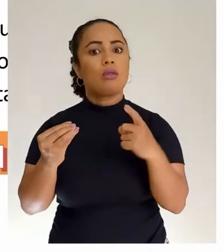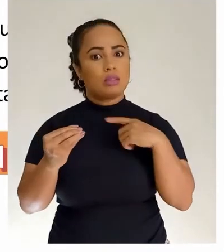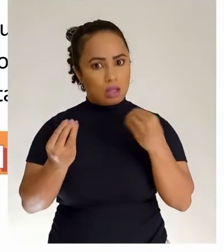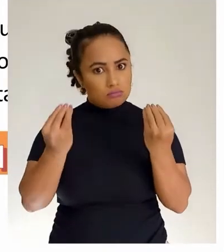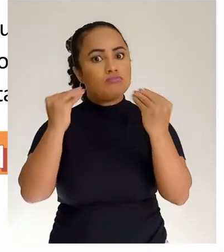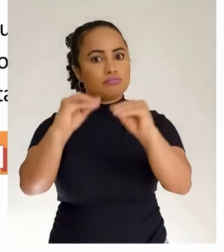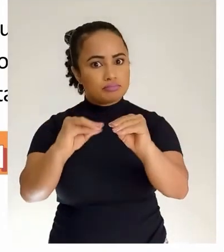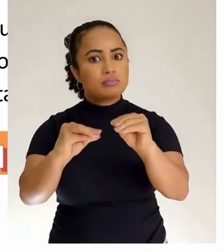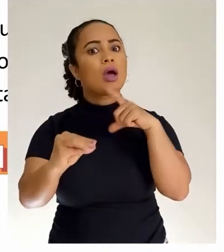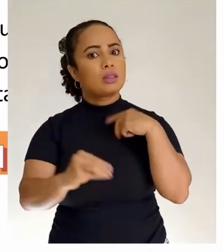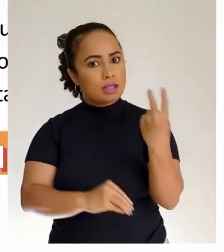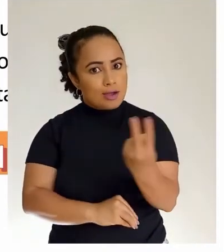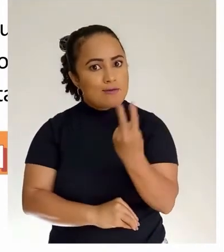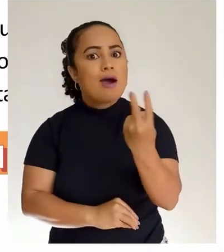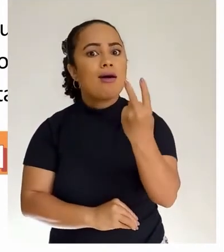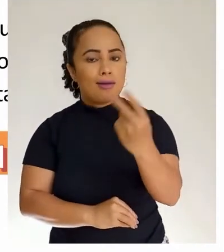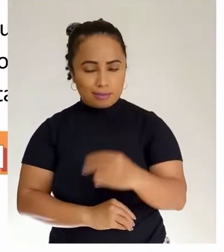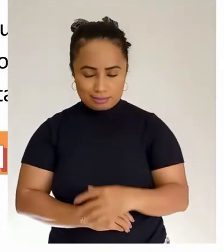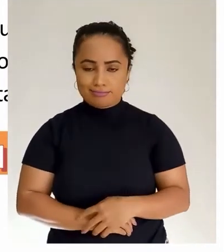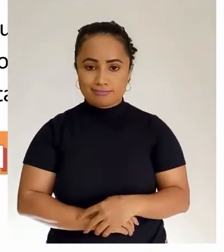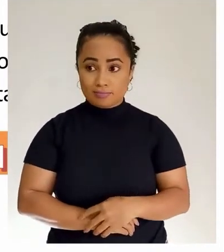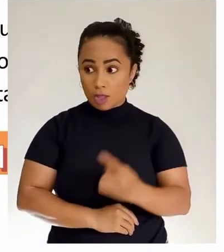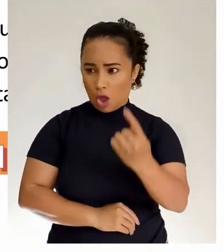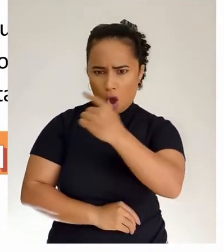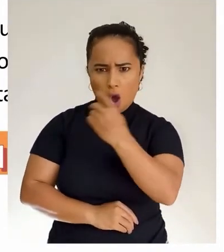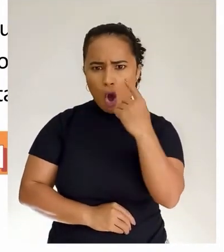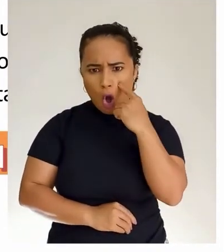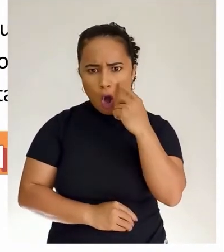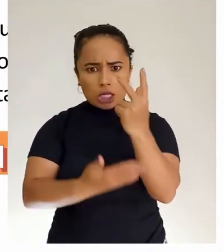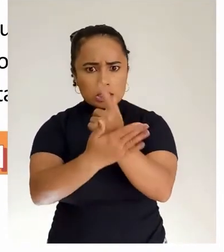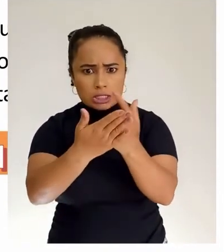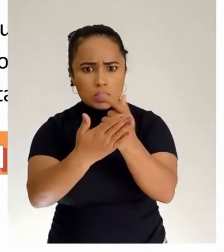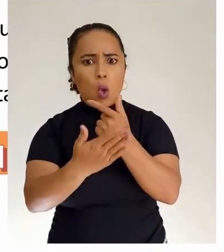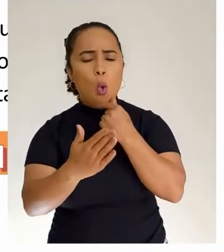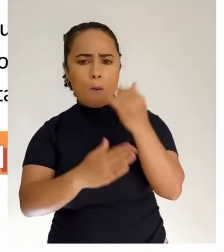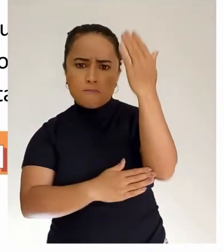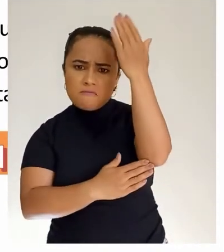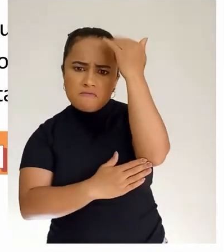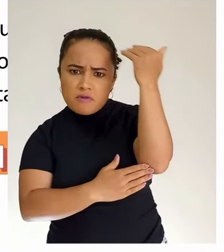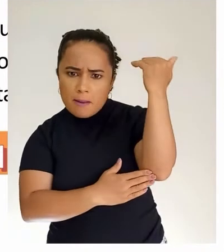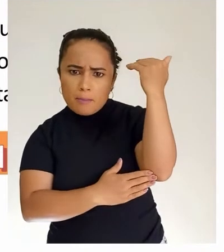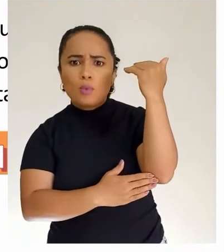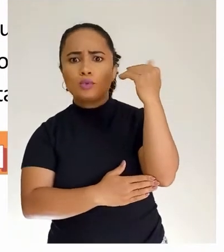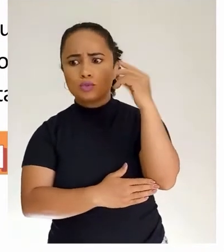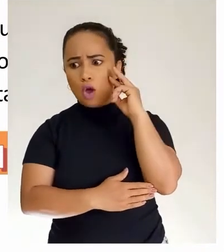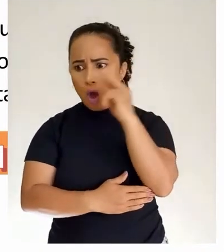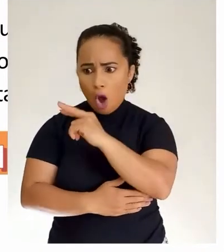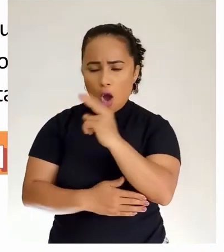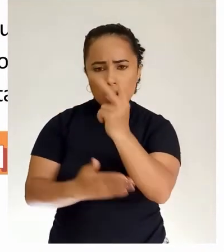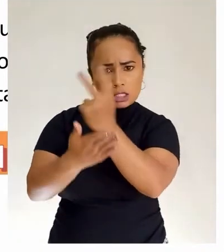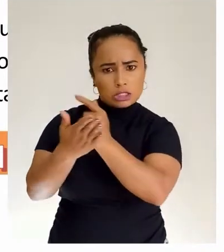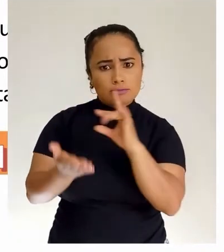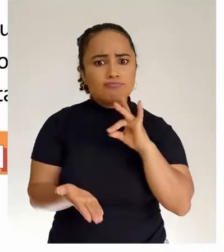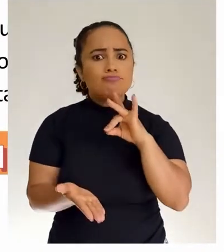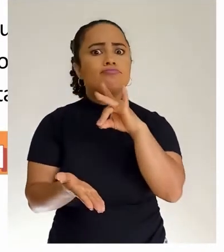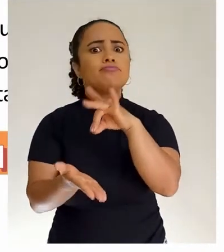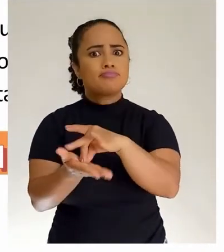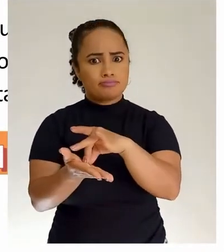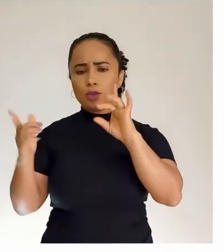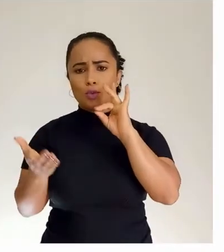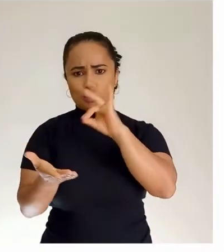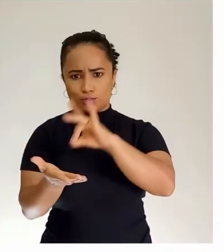obra de Michelangelo. Só que, no primeiro texto, nós temos a imagem original. No segundo texto, já